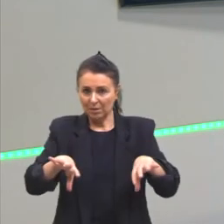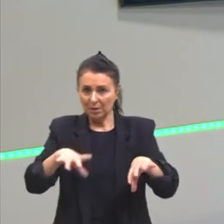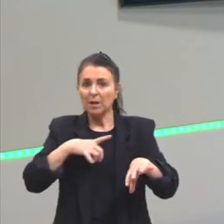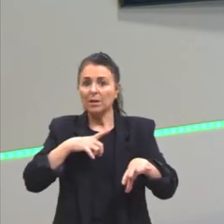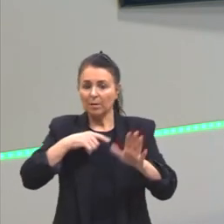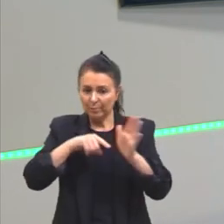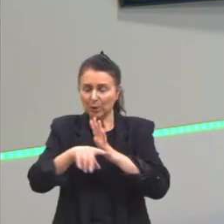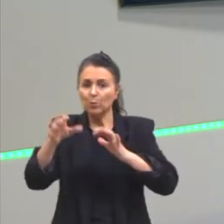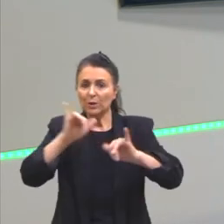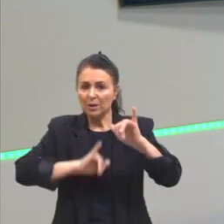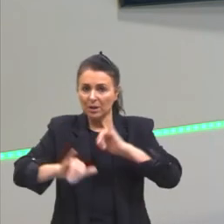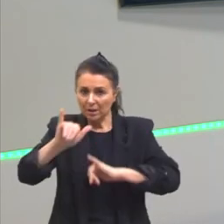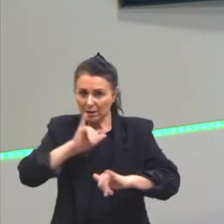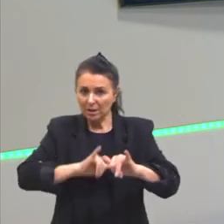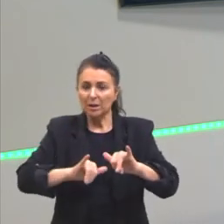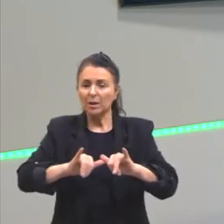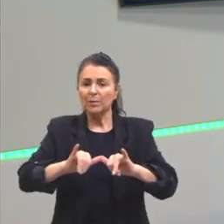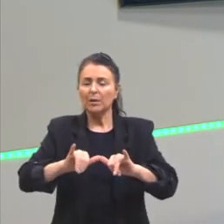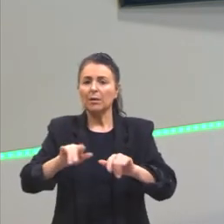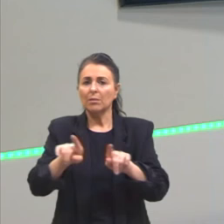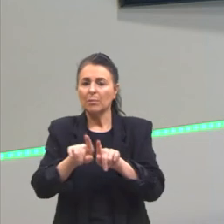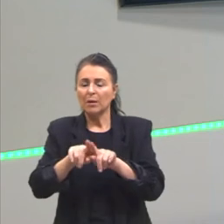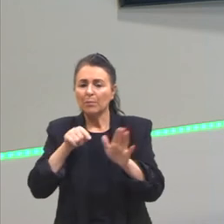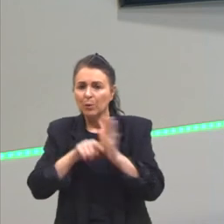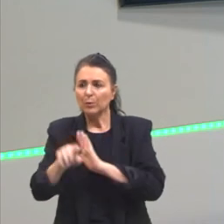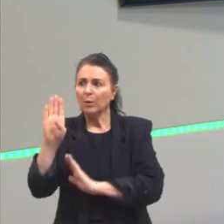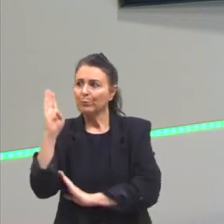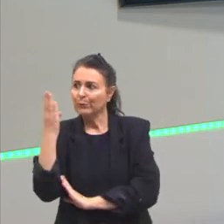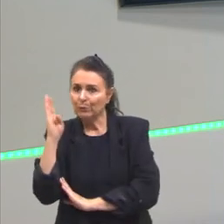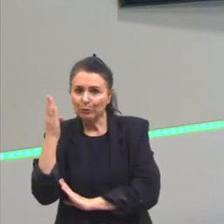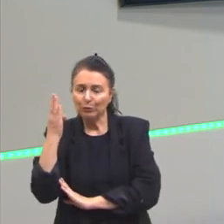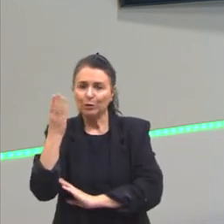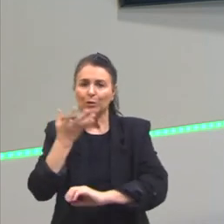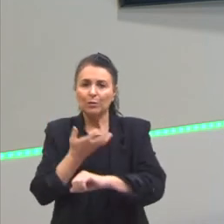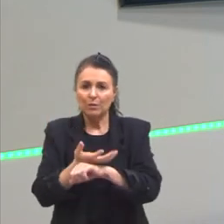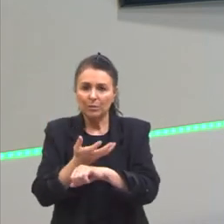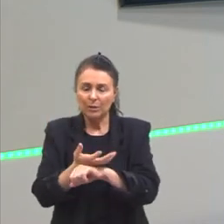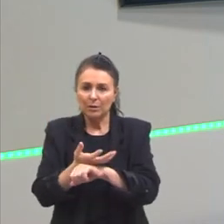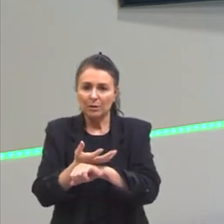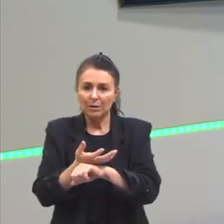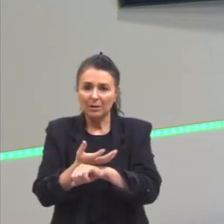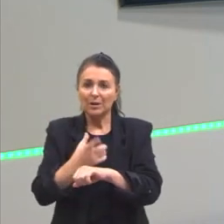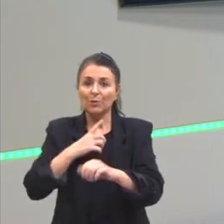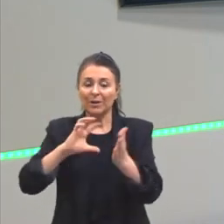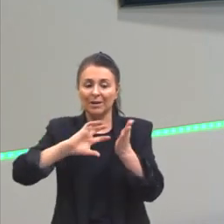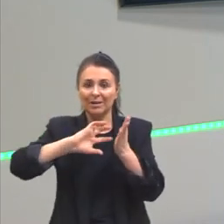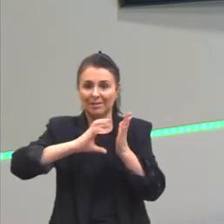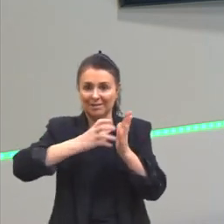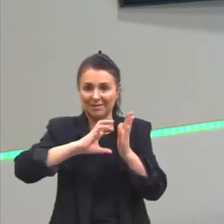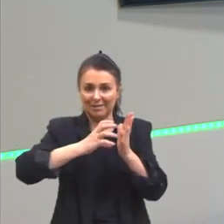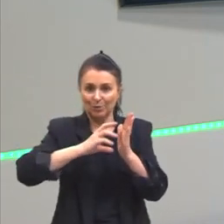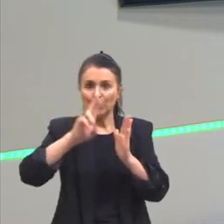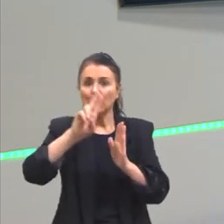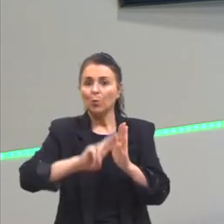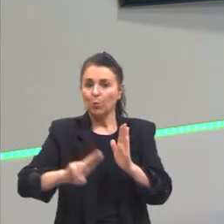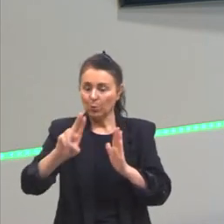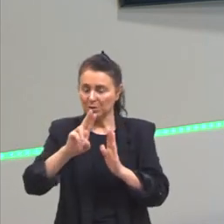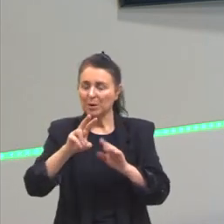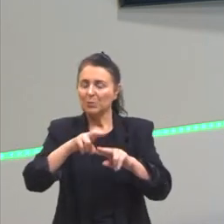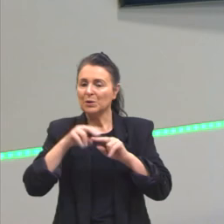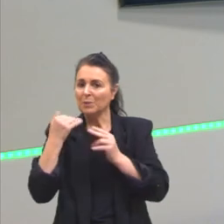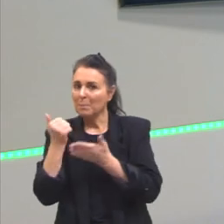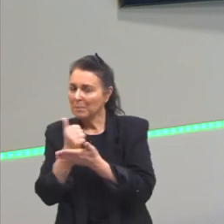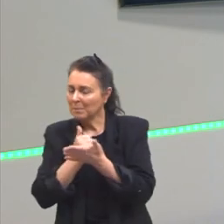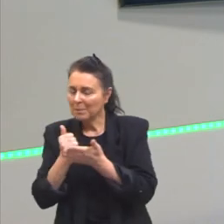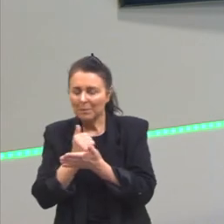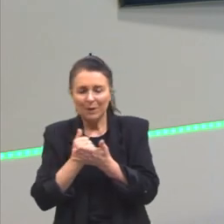é tudo misturado, mas vai cair também questões de biologia relacionando as enzimas como catalisadores. É fundamental a gente